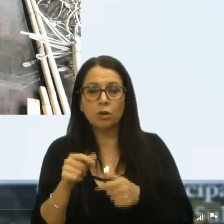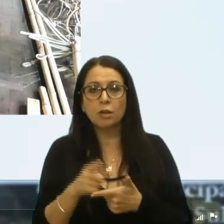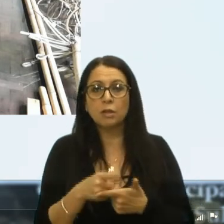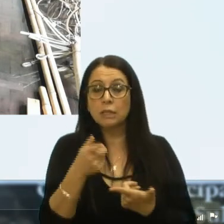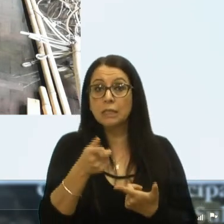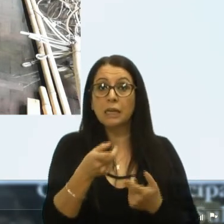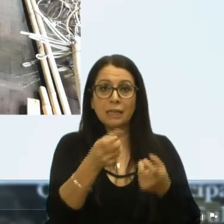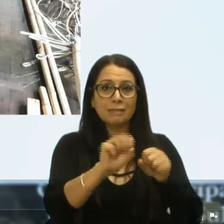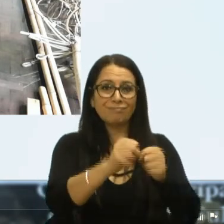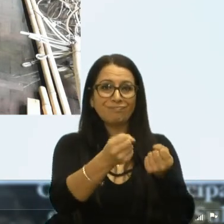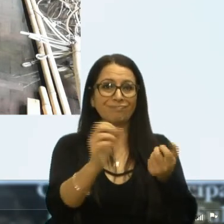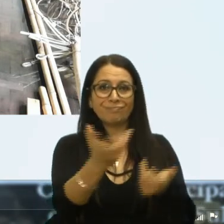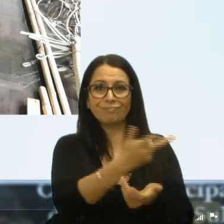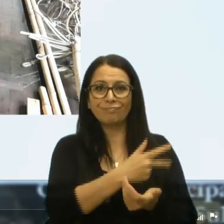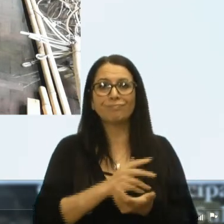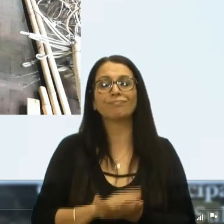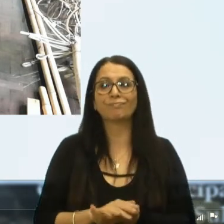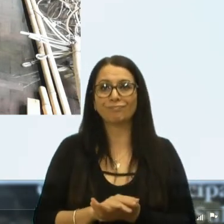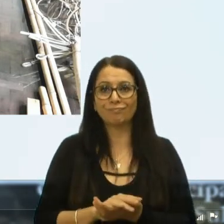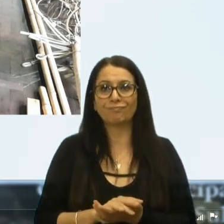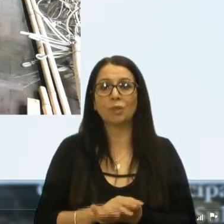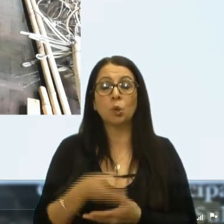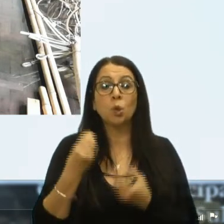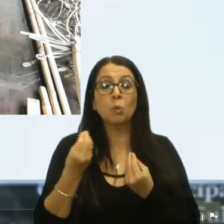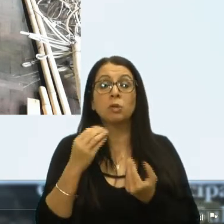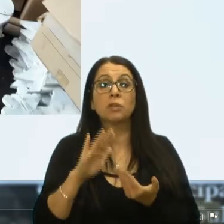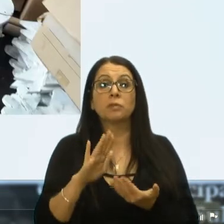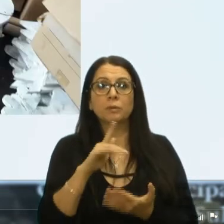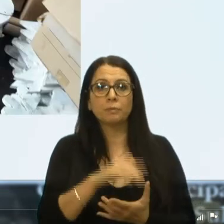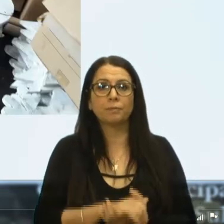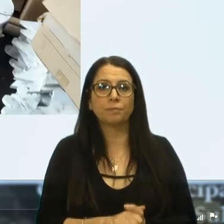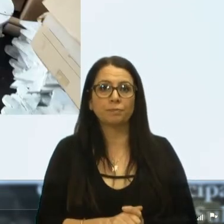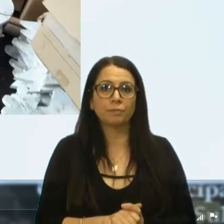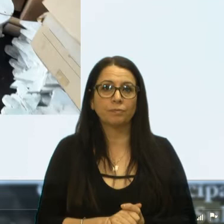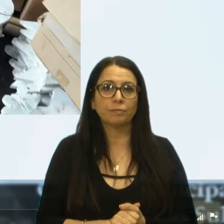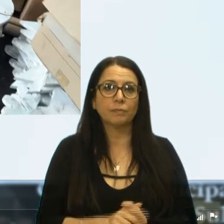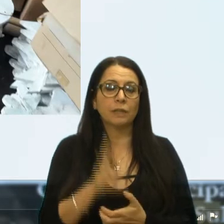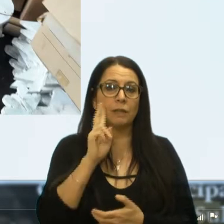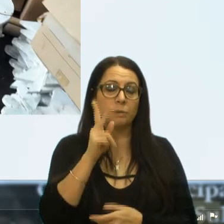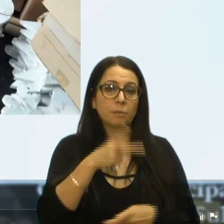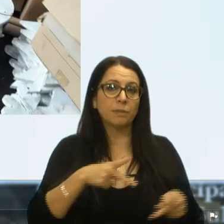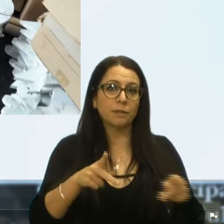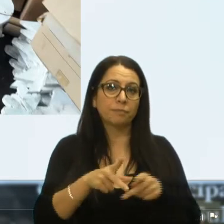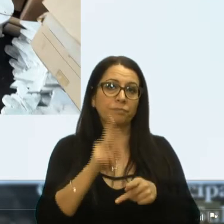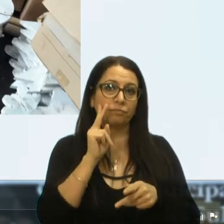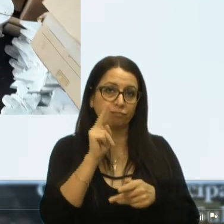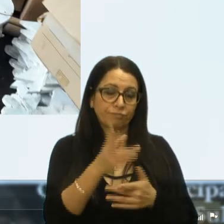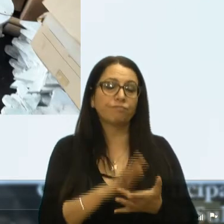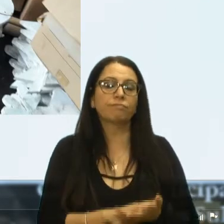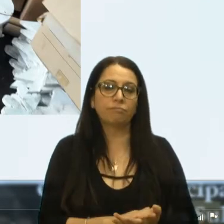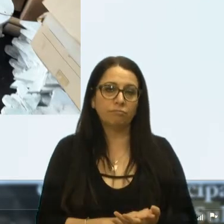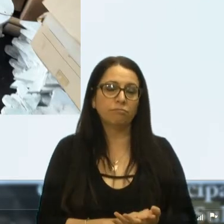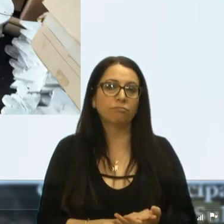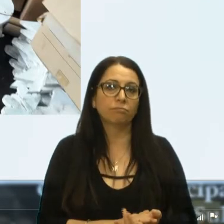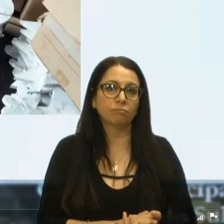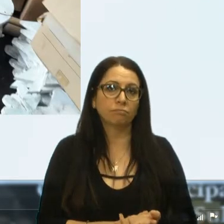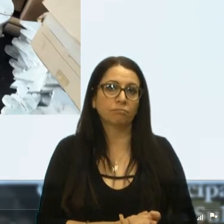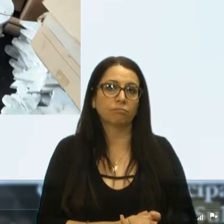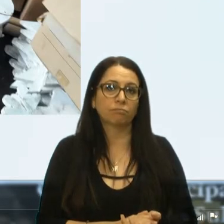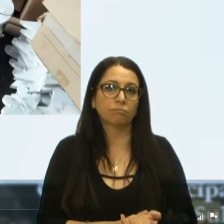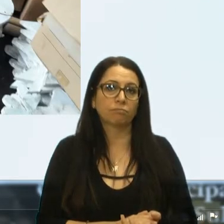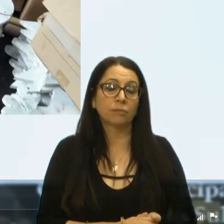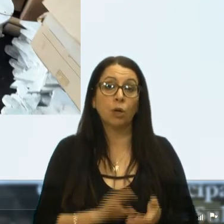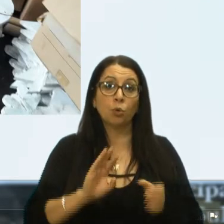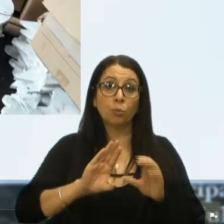apodrece. E como é que fica? Está ali, está ali para a população ver. Está lá para ver. A